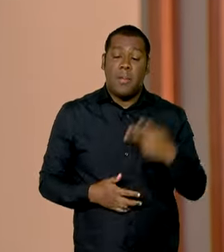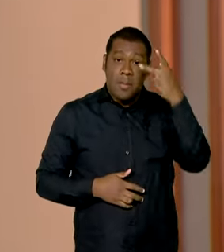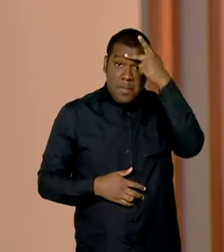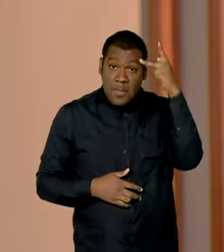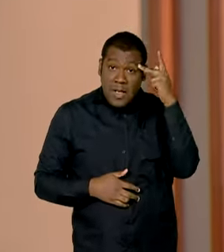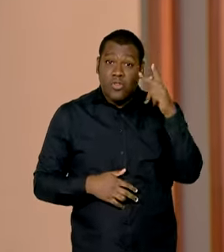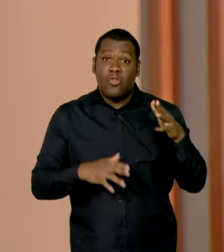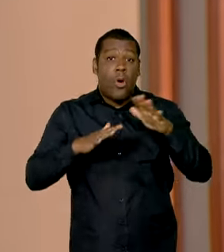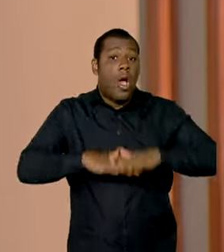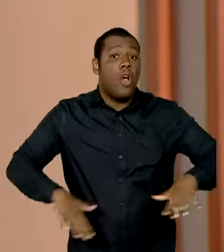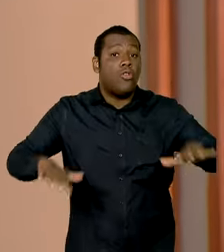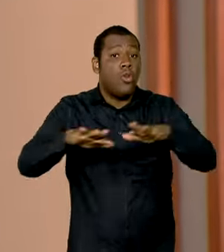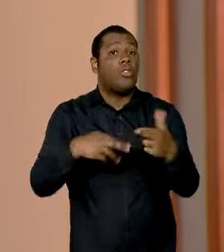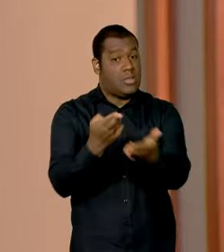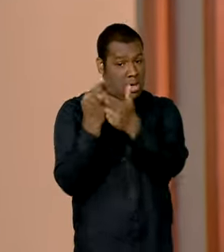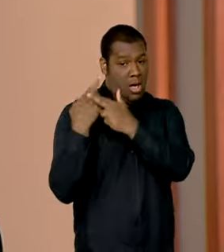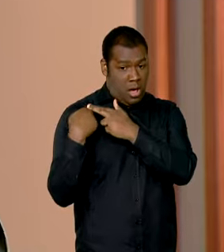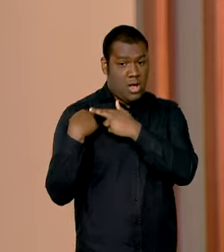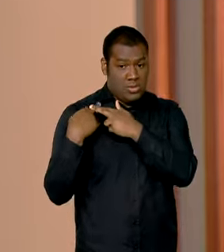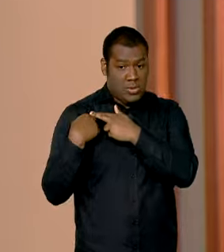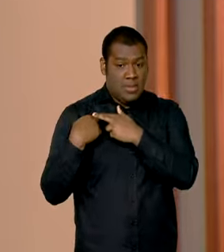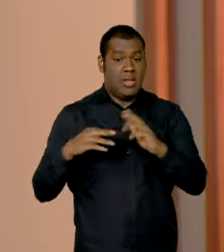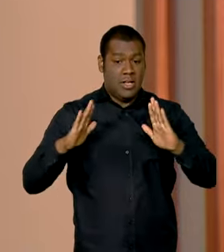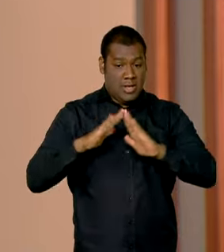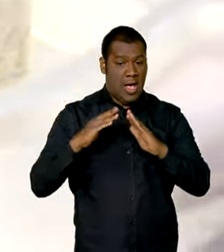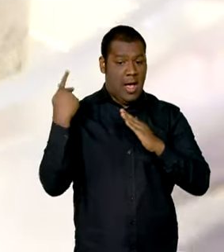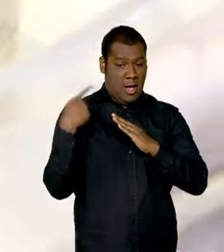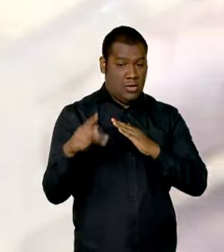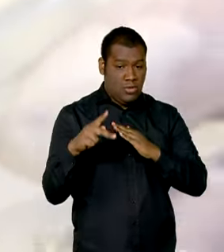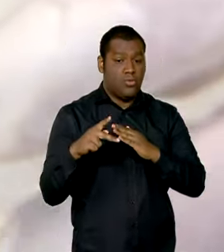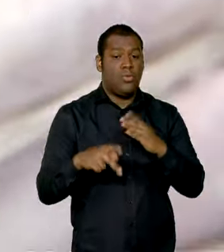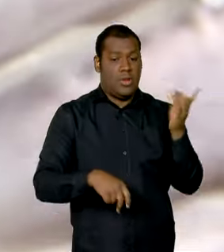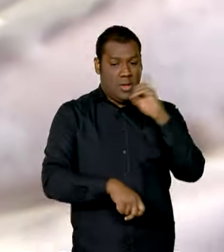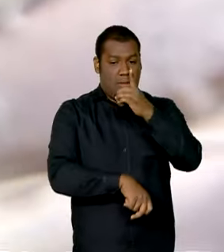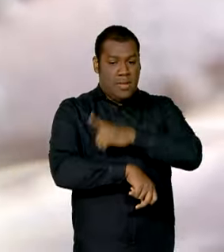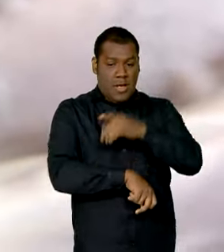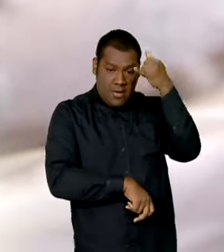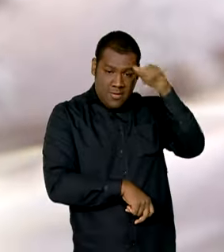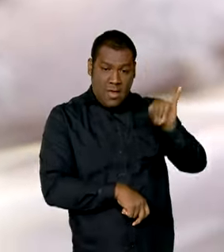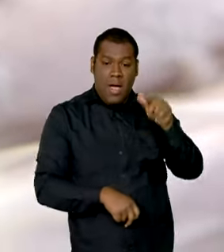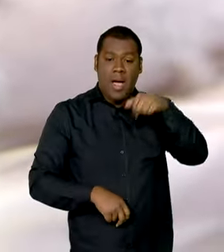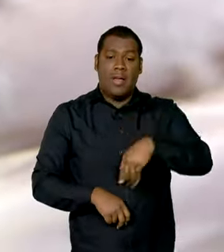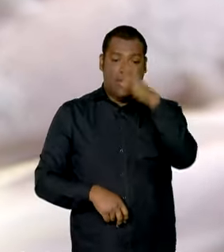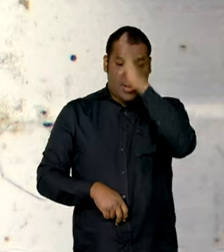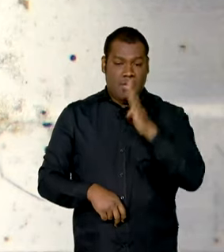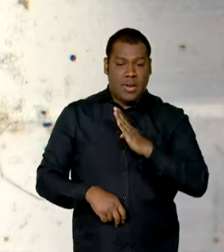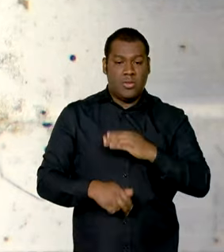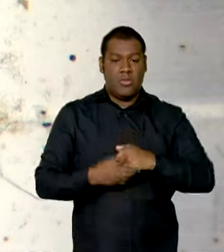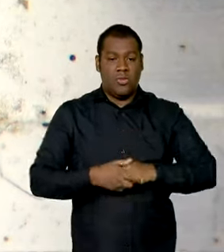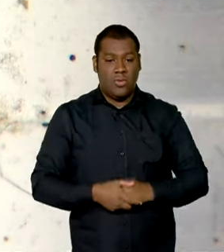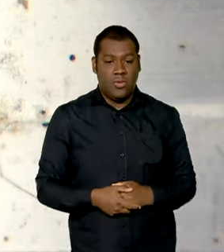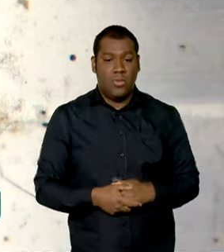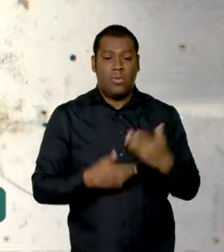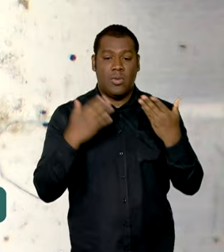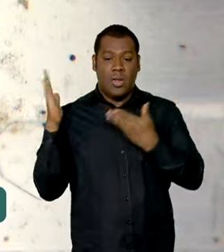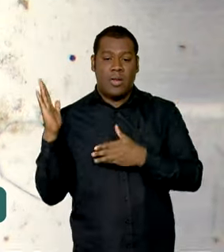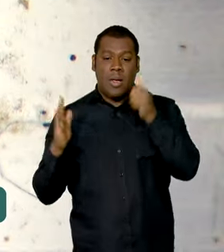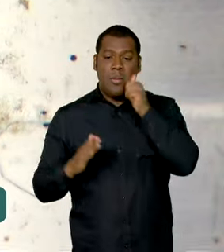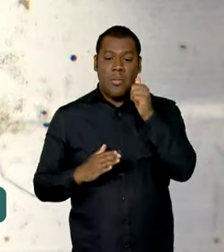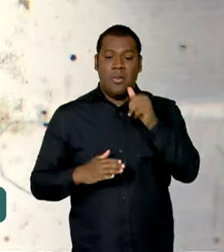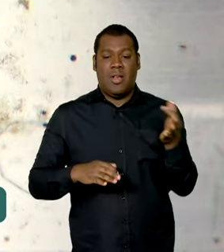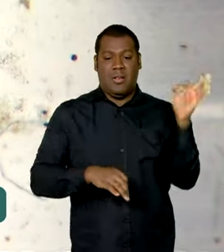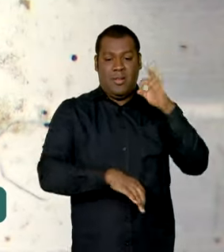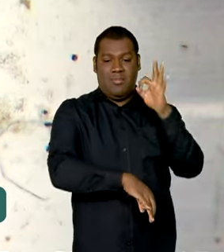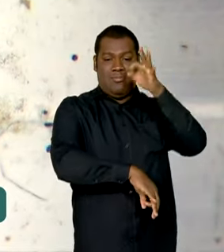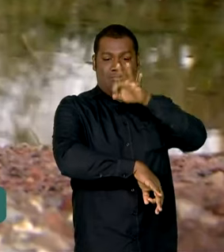precisa também fazer a sua parte dentro de casa. No Brasil, o vetor da dengue é a fêmea do mosquito